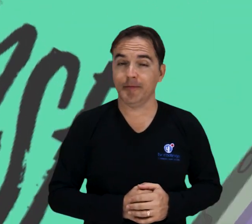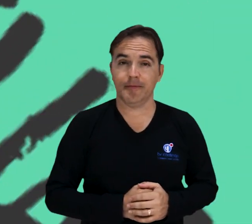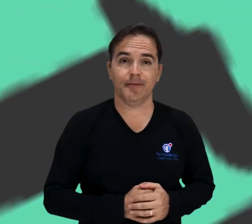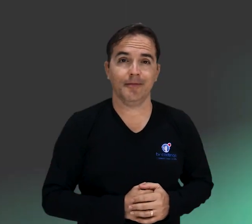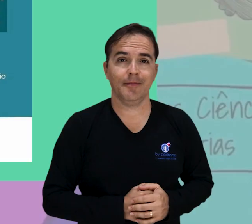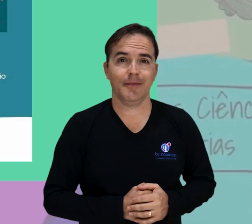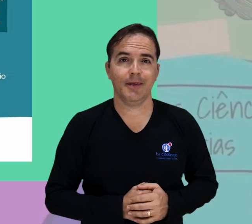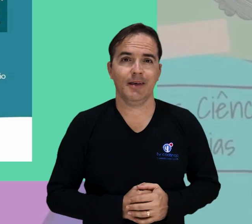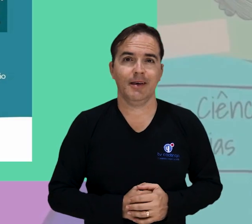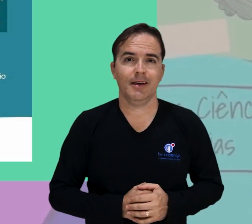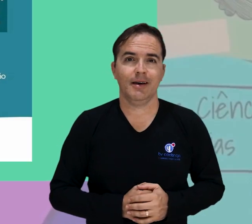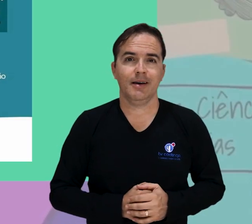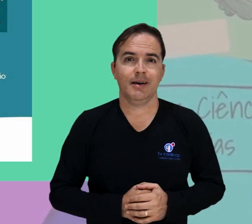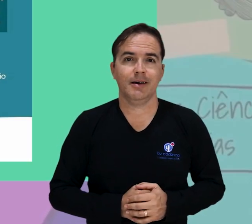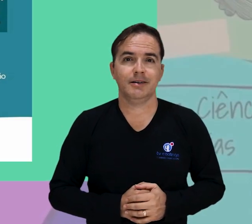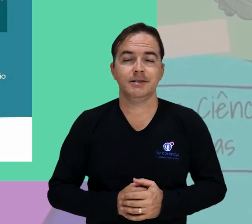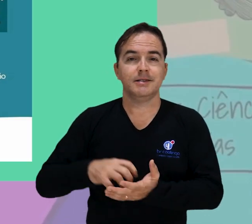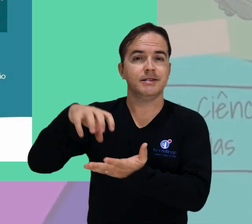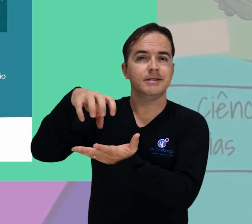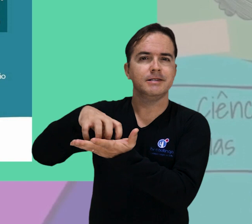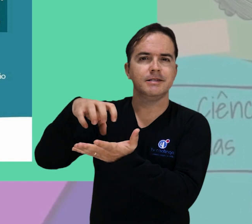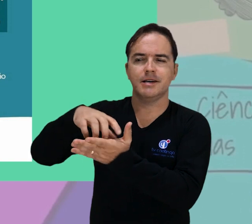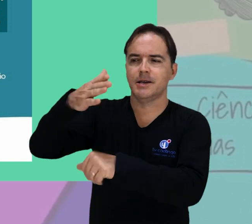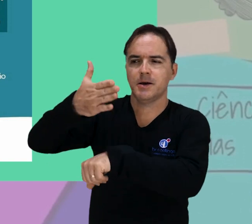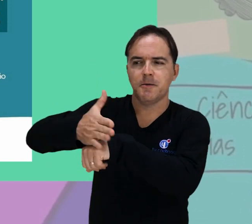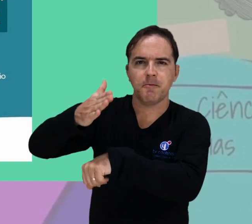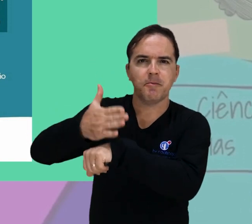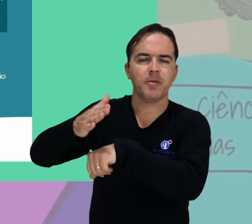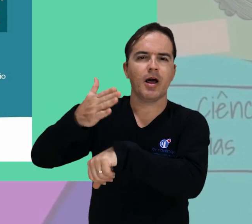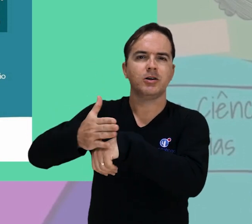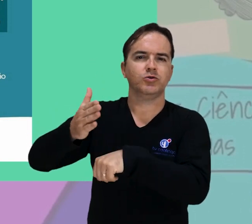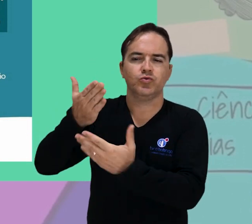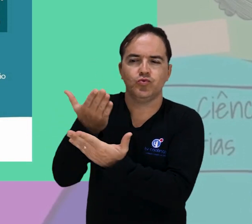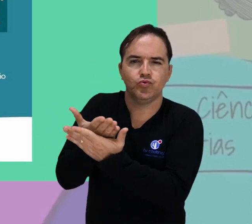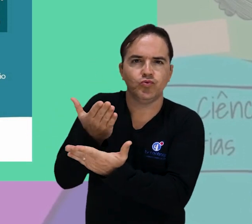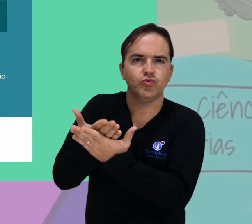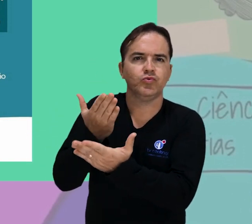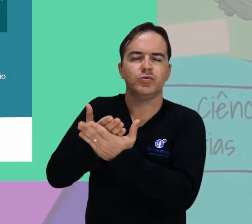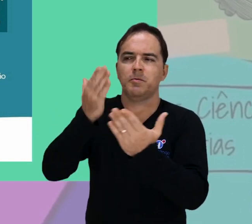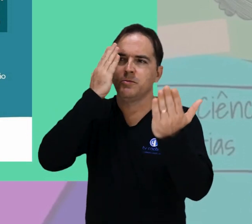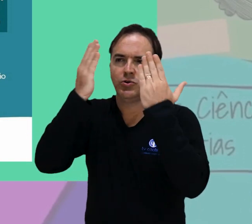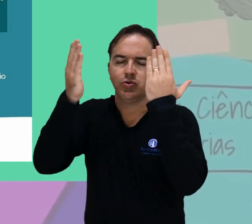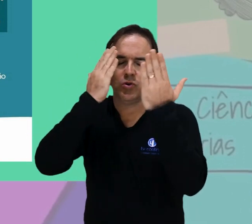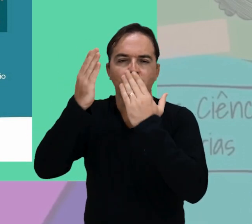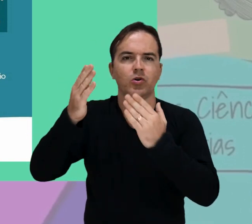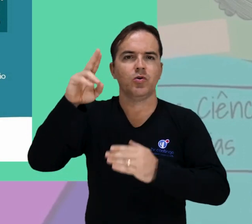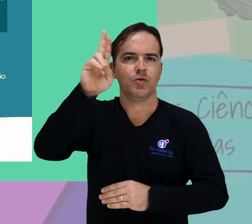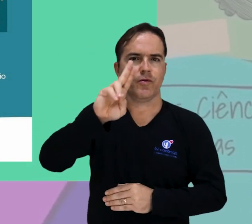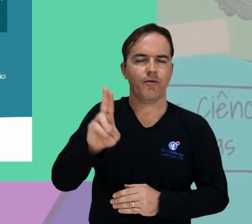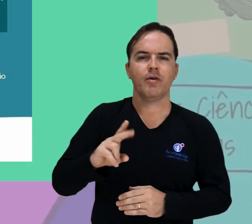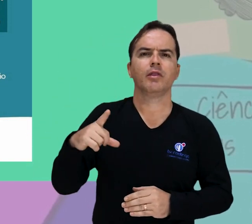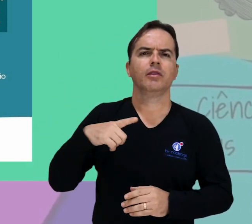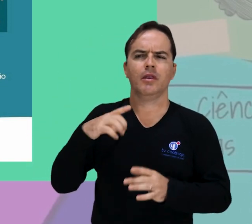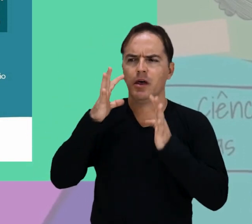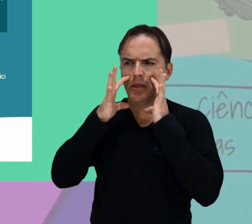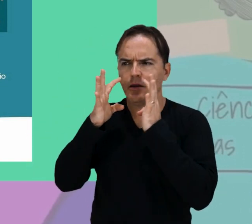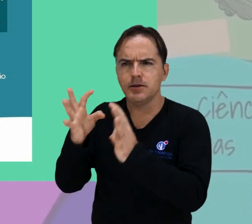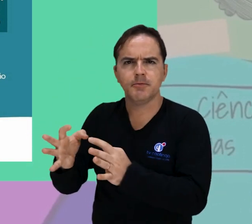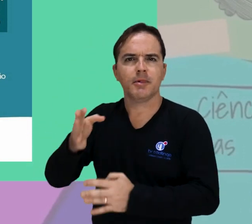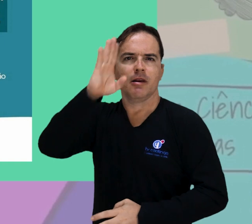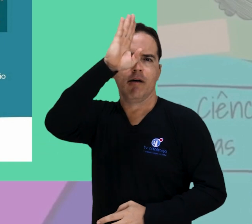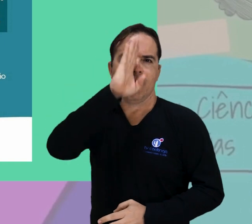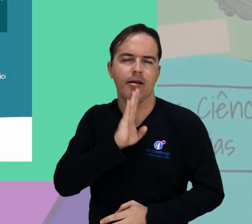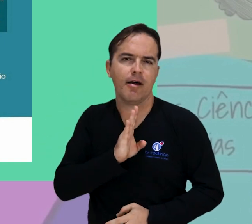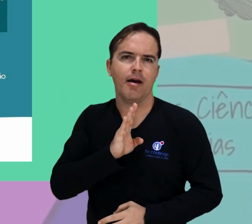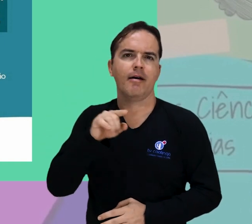O Centro de Práticas e Estudos em Psicologia da Univasf vai realizar atendimento psicológico gratuito